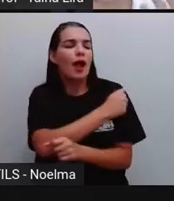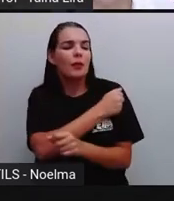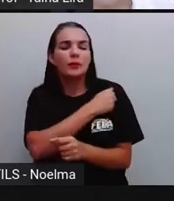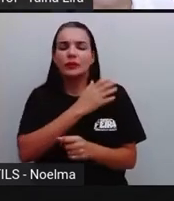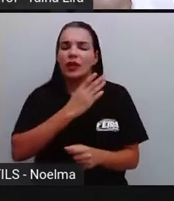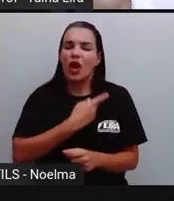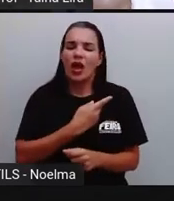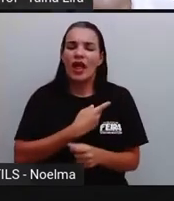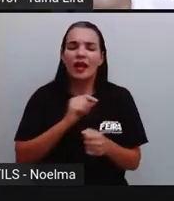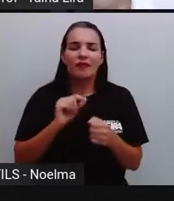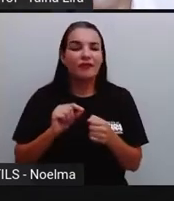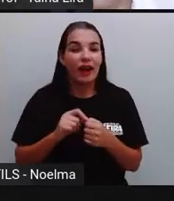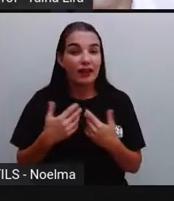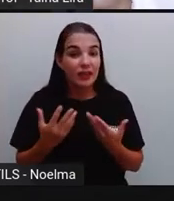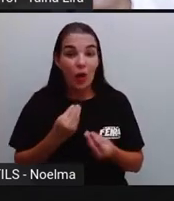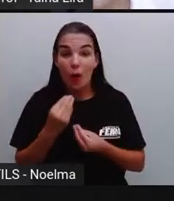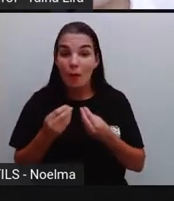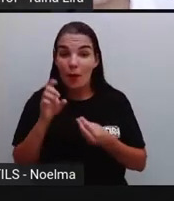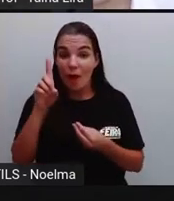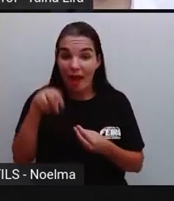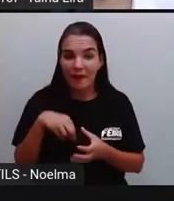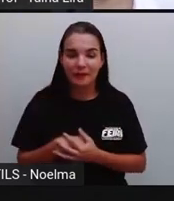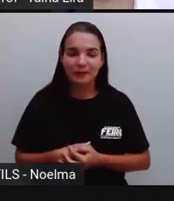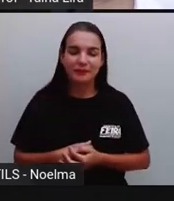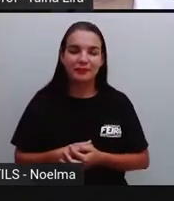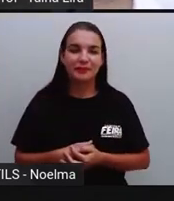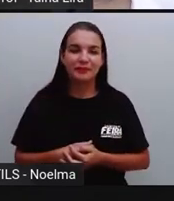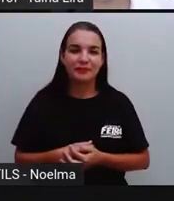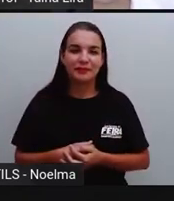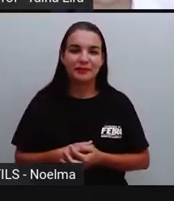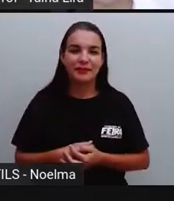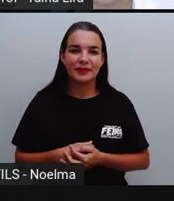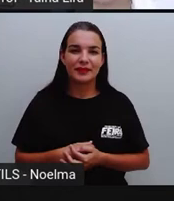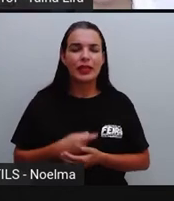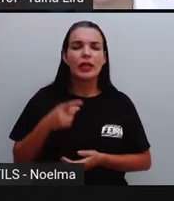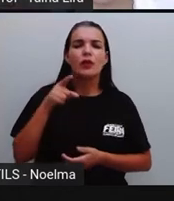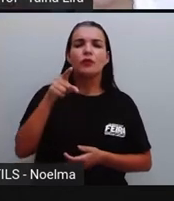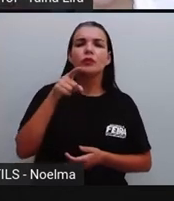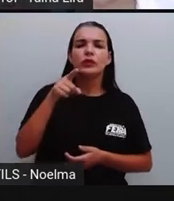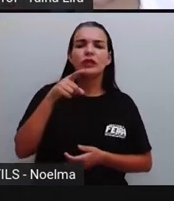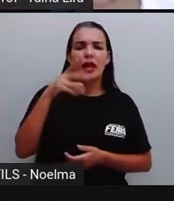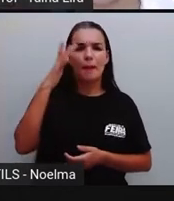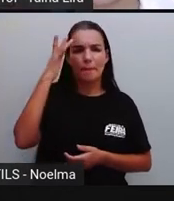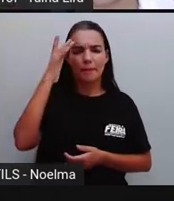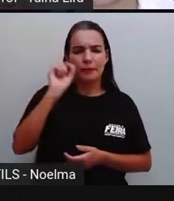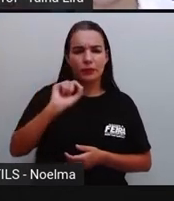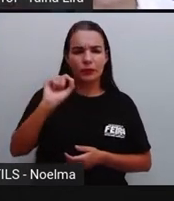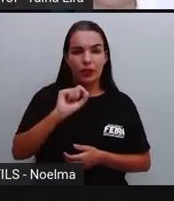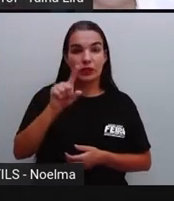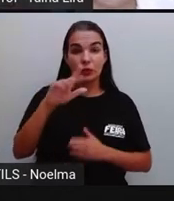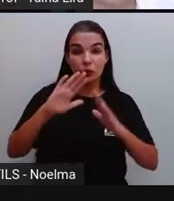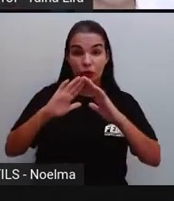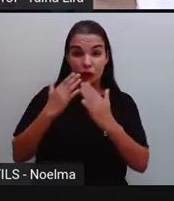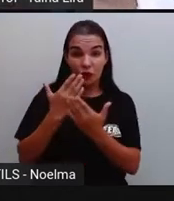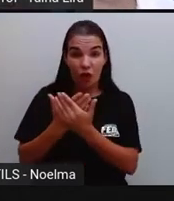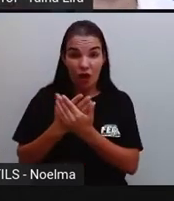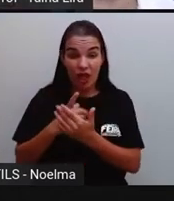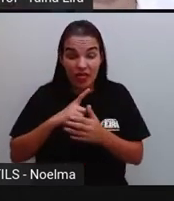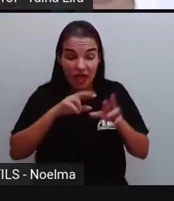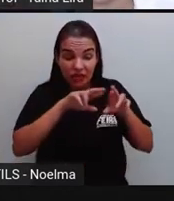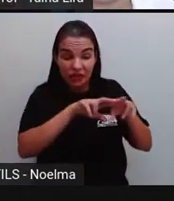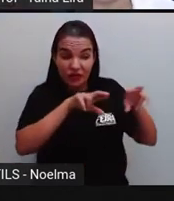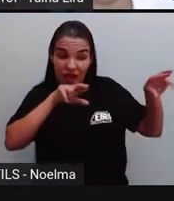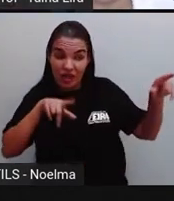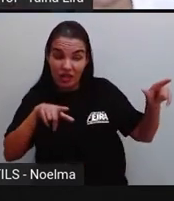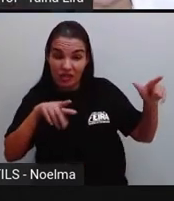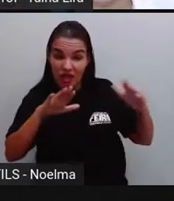é a escola dele? E aí, tem algo que é diferente aí entre a escola que você estuda e a escola de